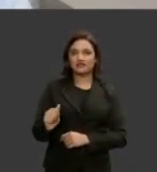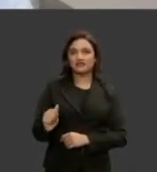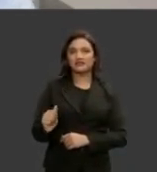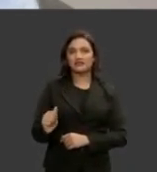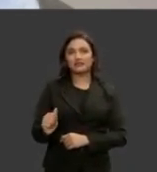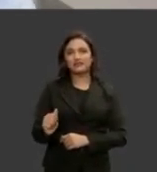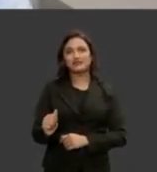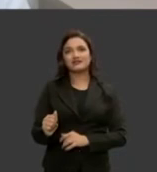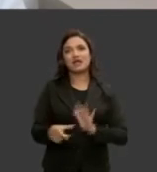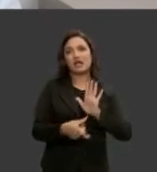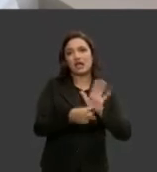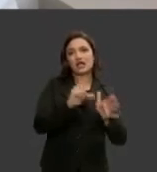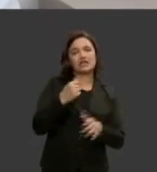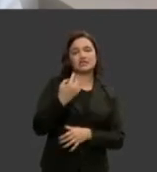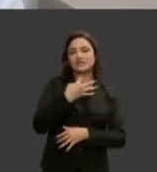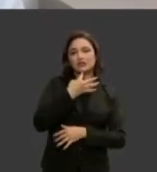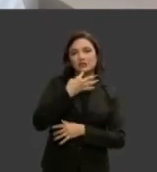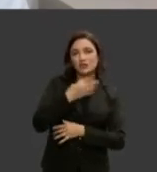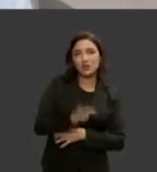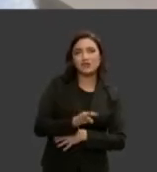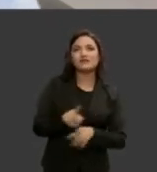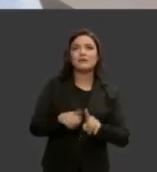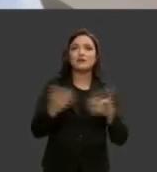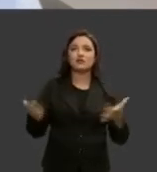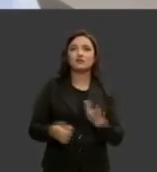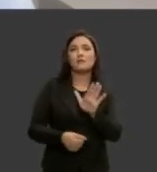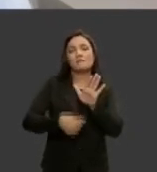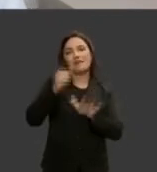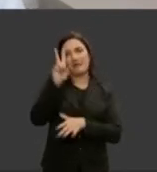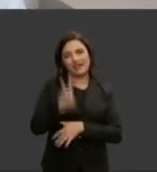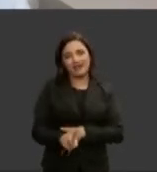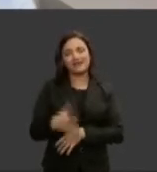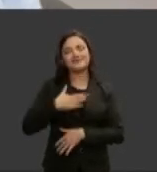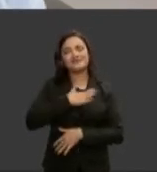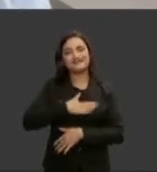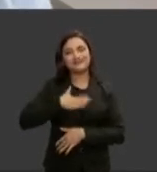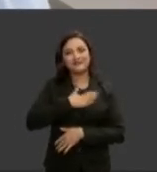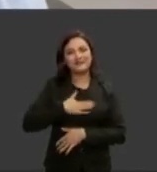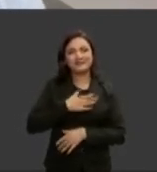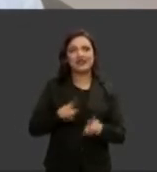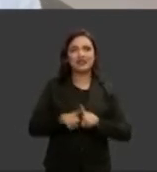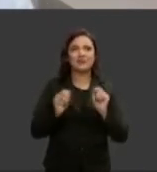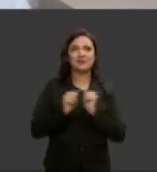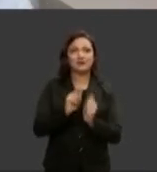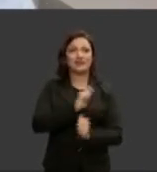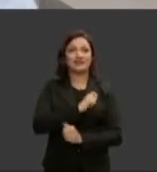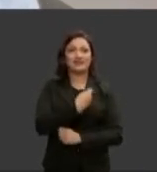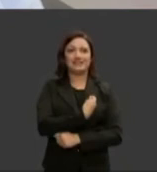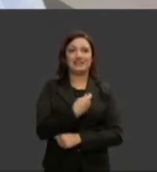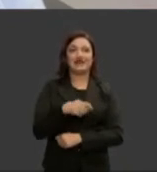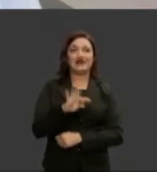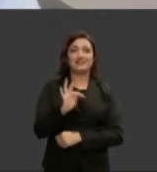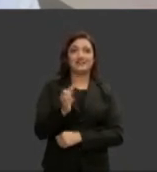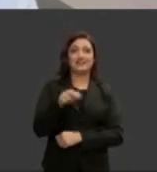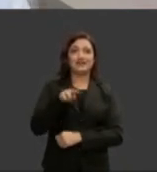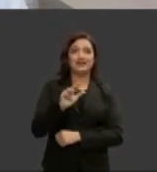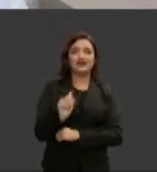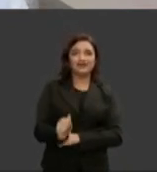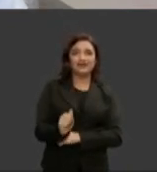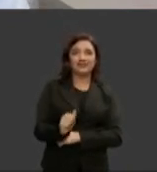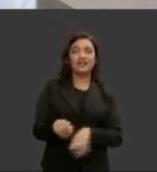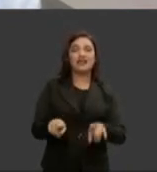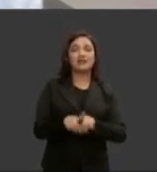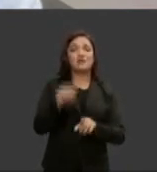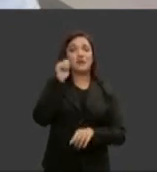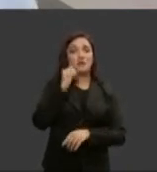o prazer de conhecer um prazer estar hoje no painel com a delegada Tânia a doutora Alice Bianchini